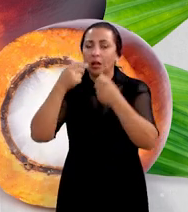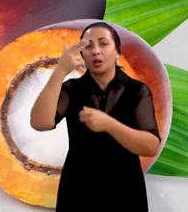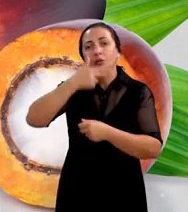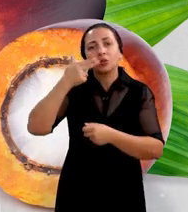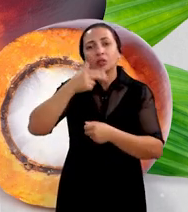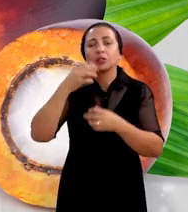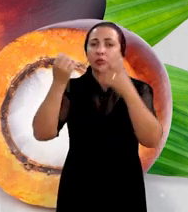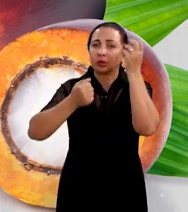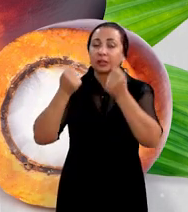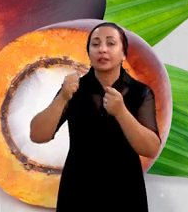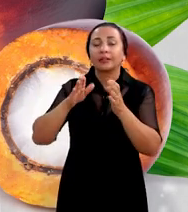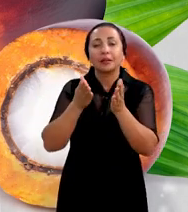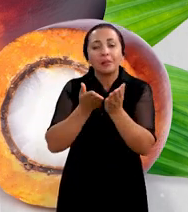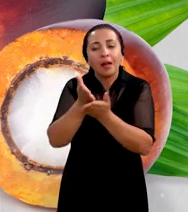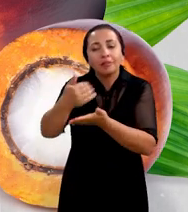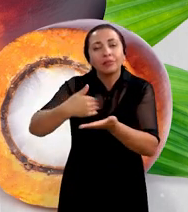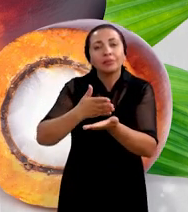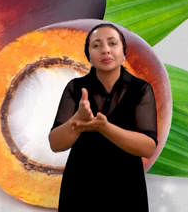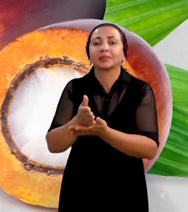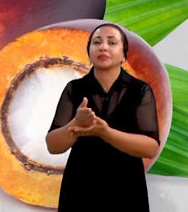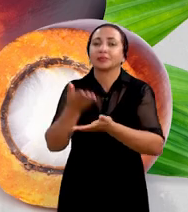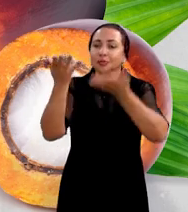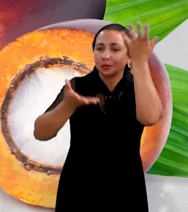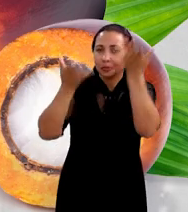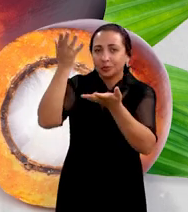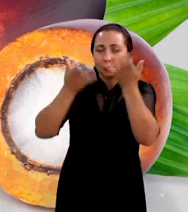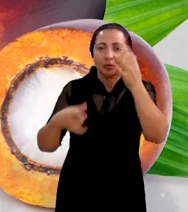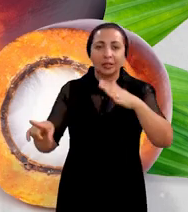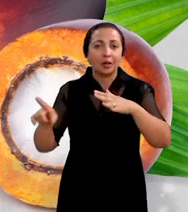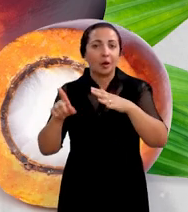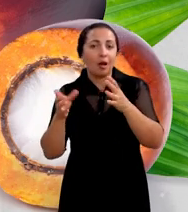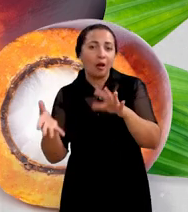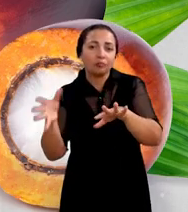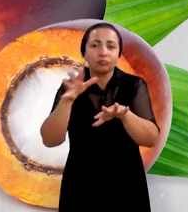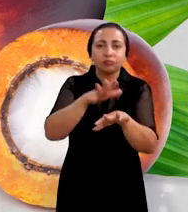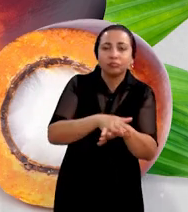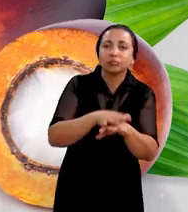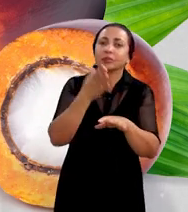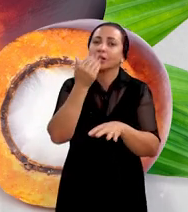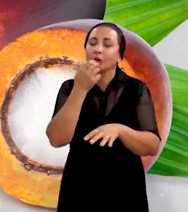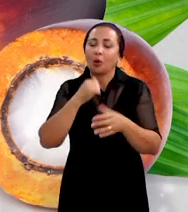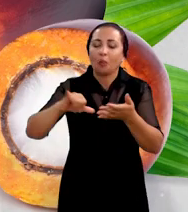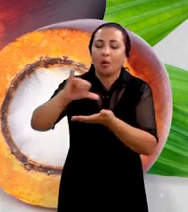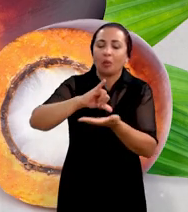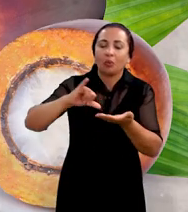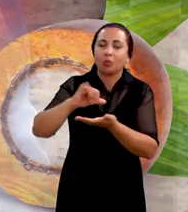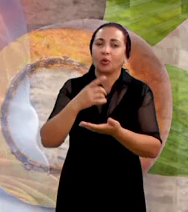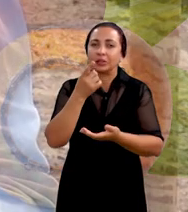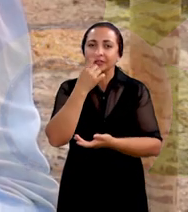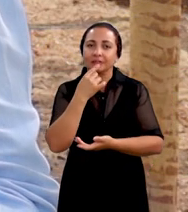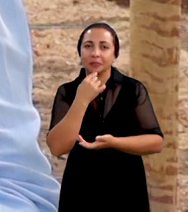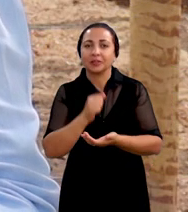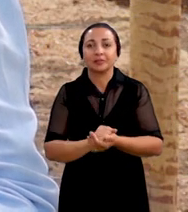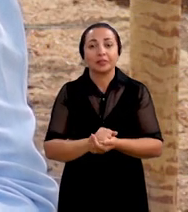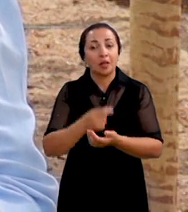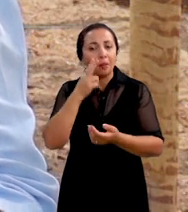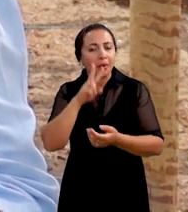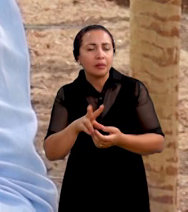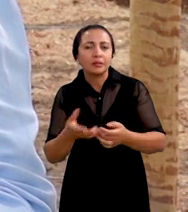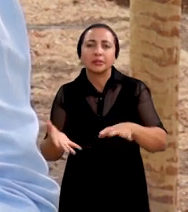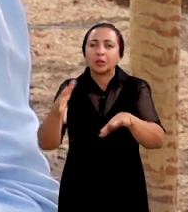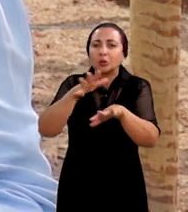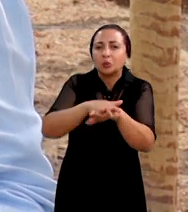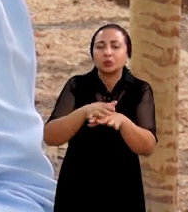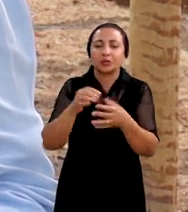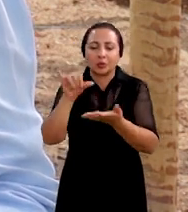leite e também a viabilidade econômica da inclusão desse coproduto na dieta dessas vacas Observamos que a inclusão da